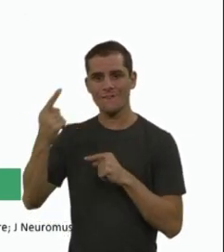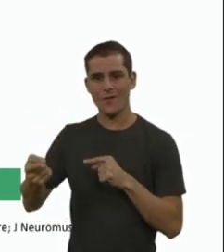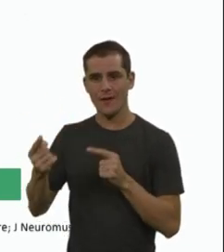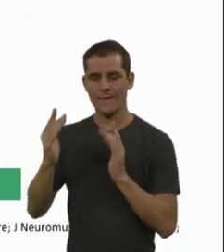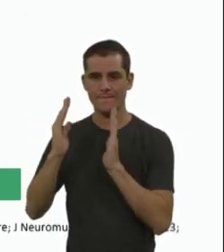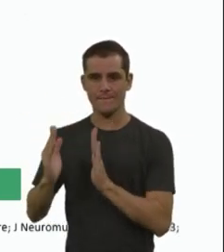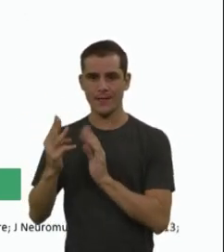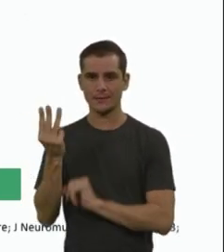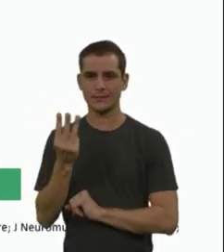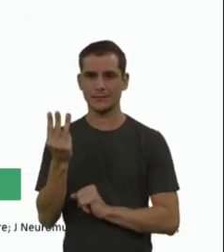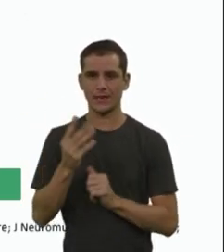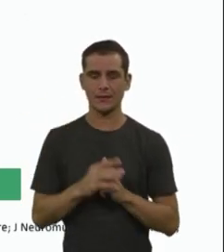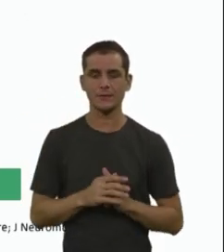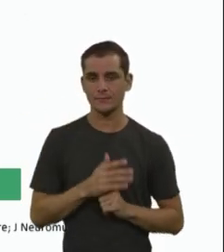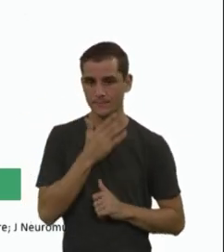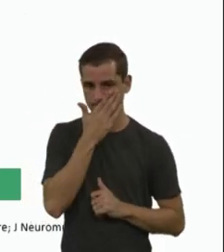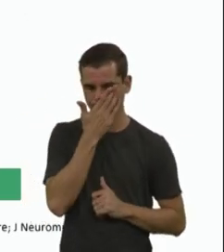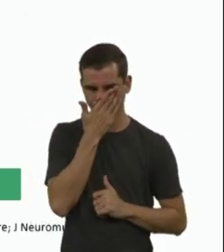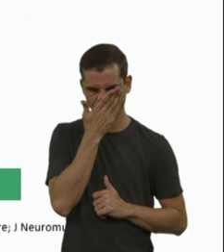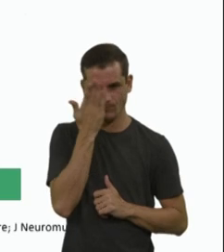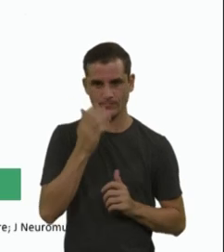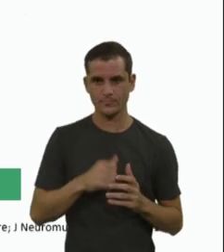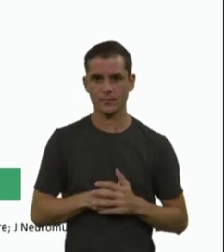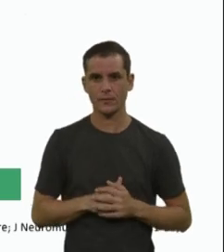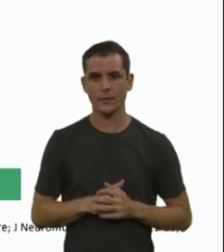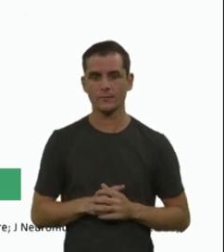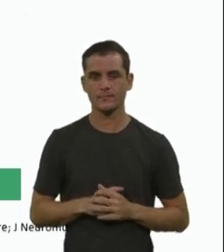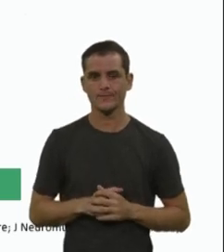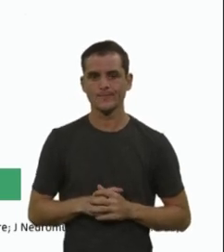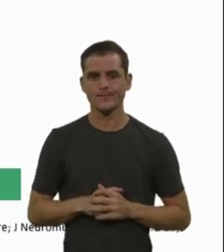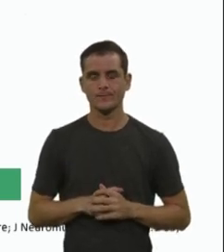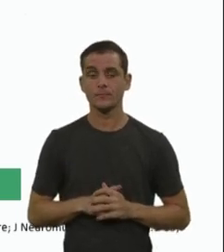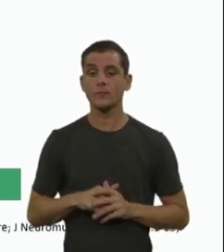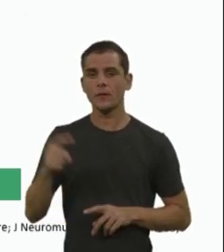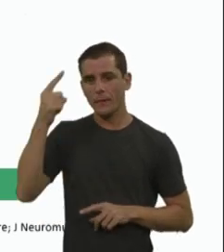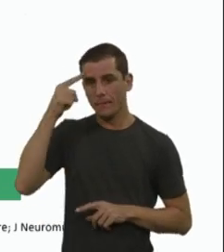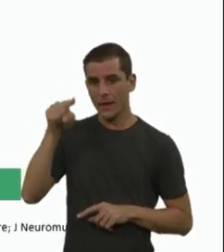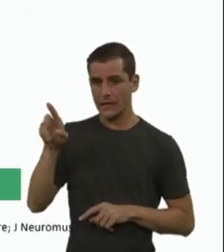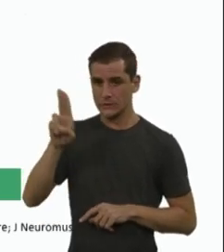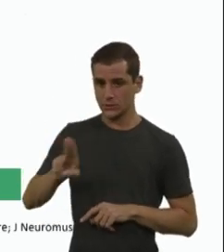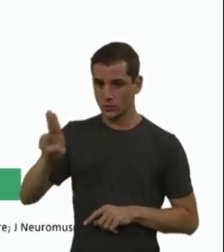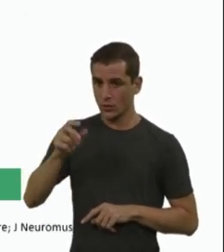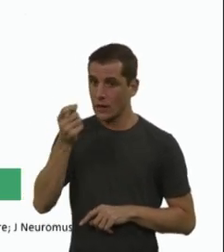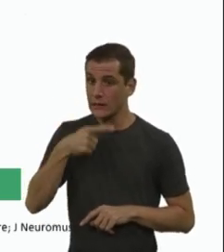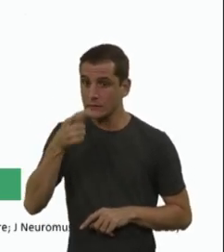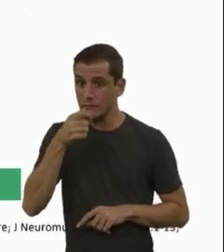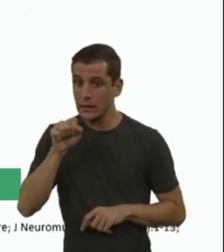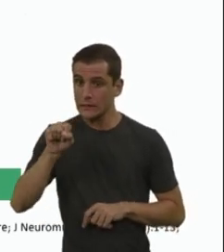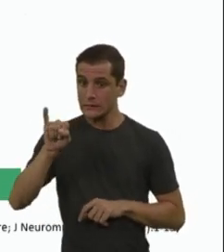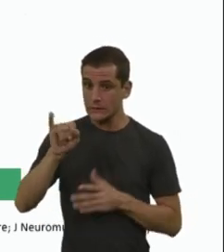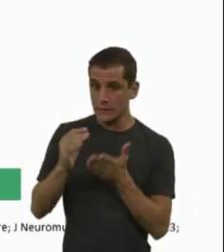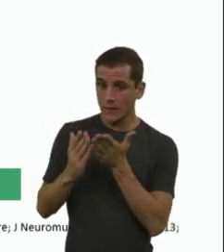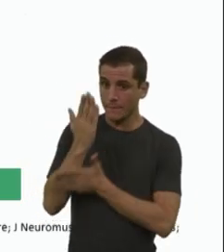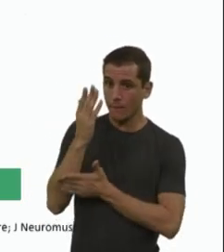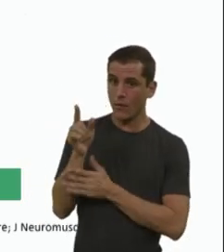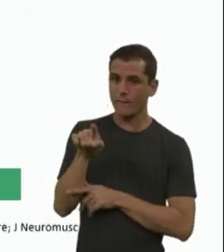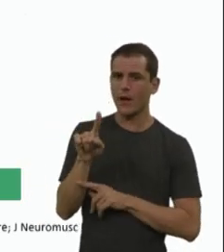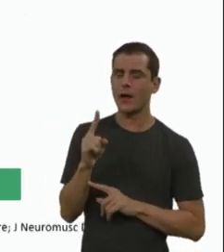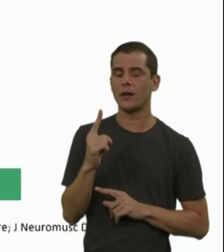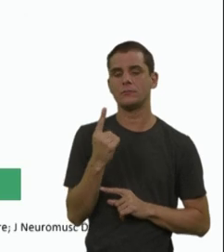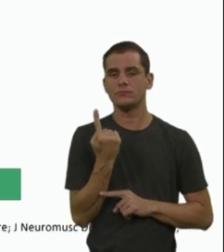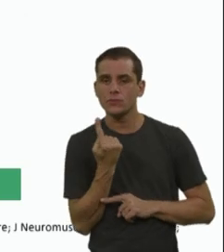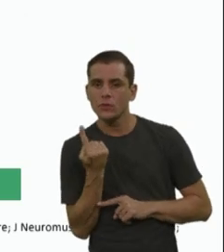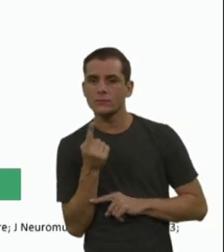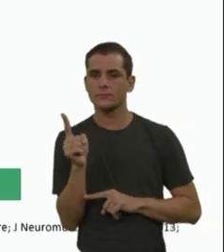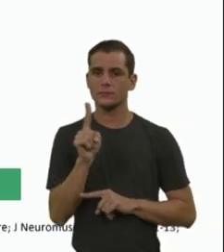pensar, né? Não se pensa em usar esses medicamentos se forem aprovados de uma forma isolada, mas talvez